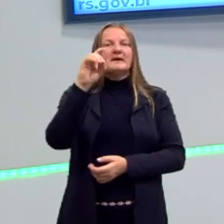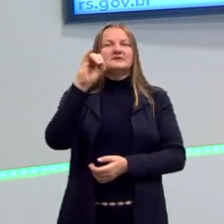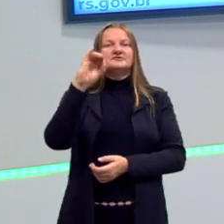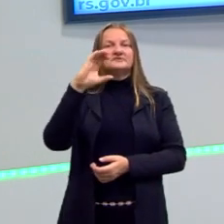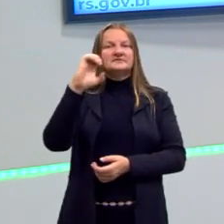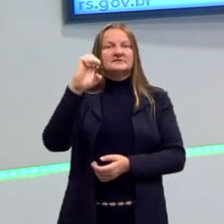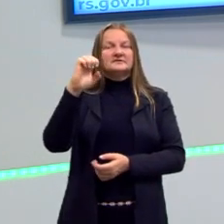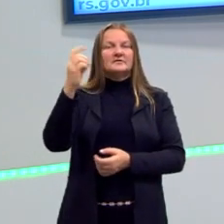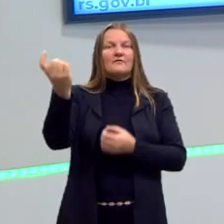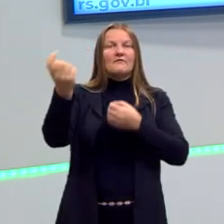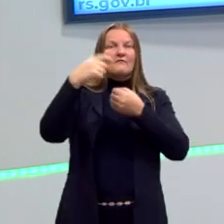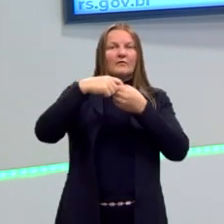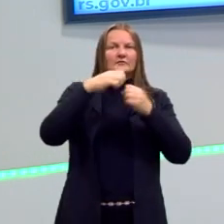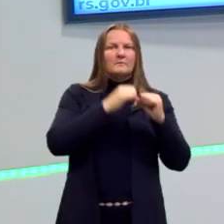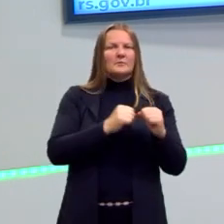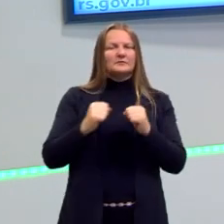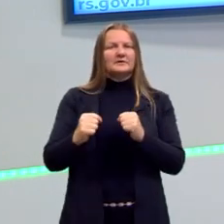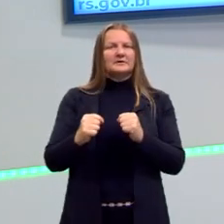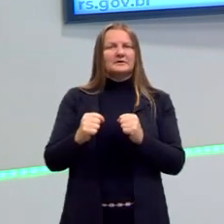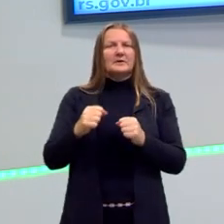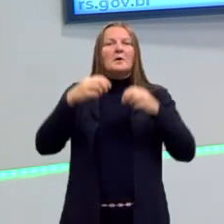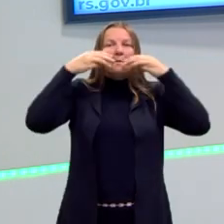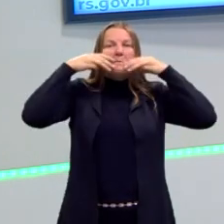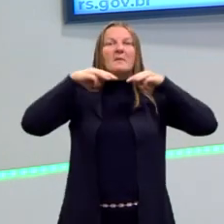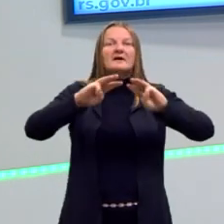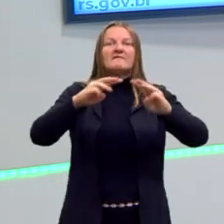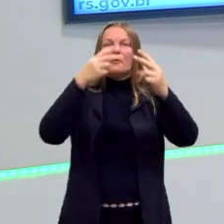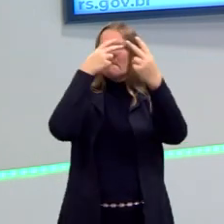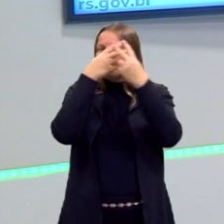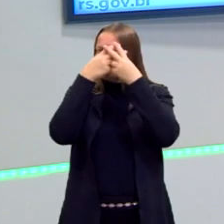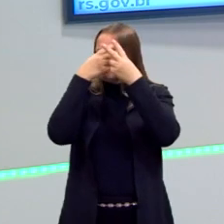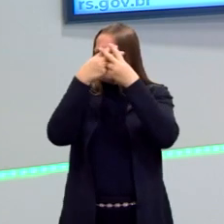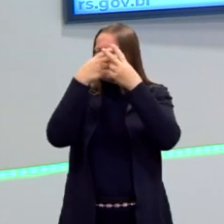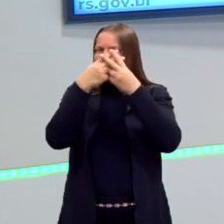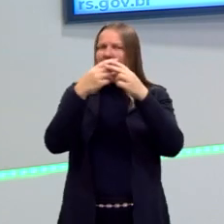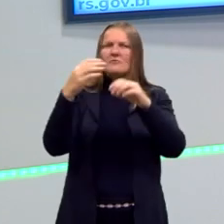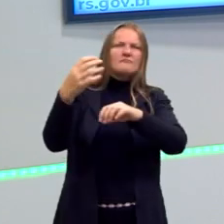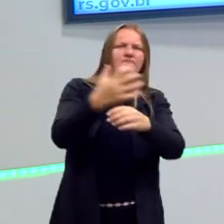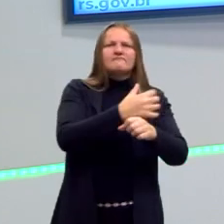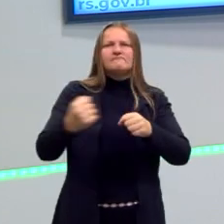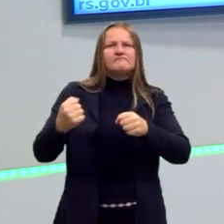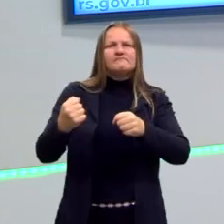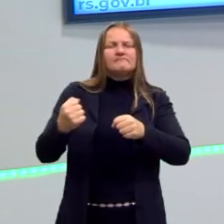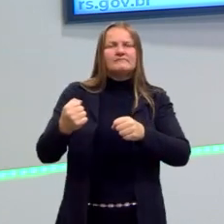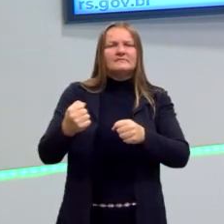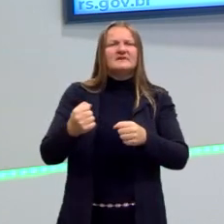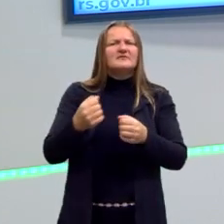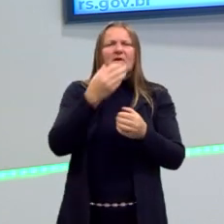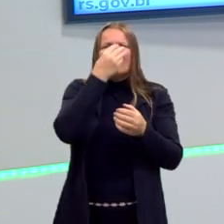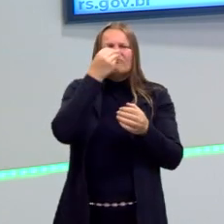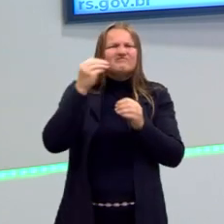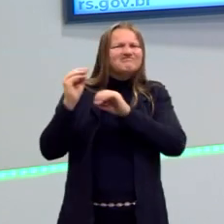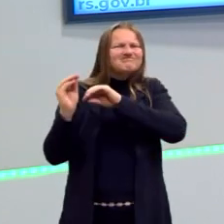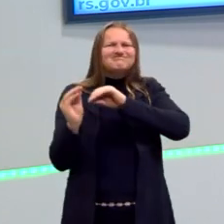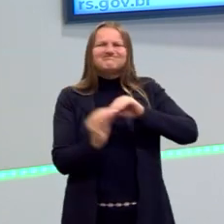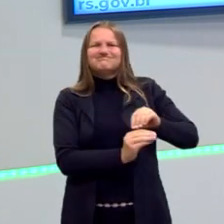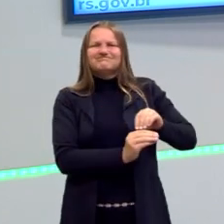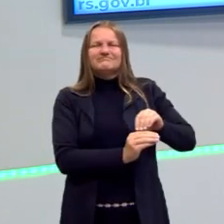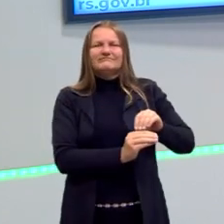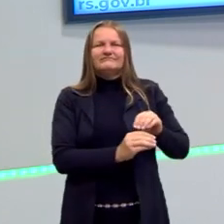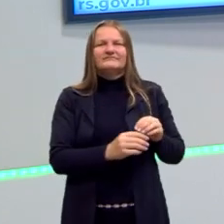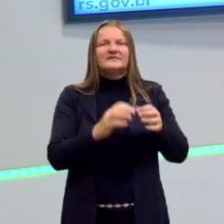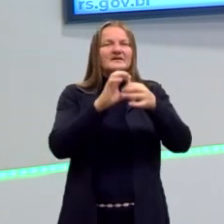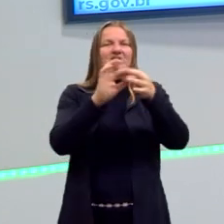Maquiavel é preso, tirado do poder, e ele é um cara esquecido. Depois, ele é